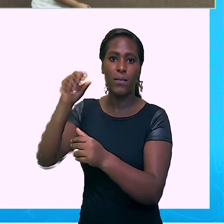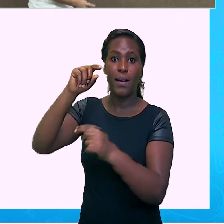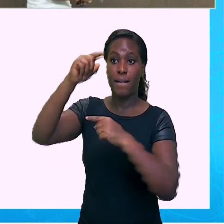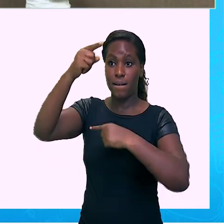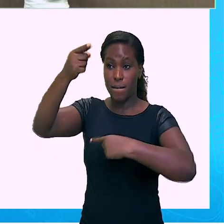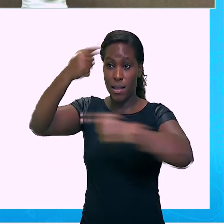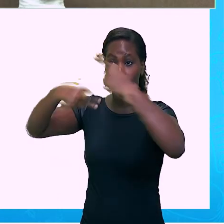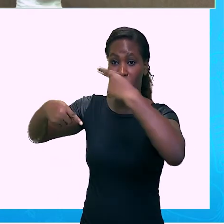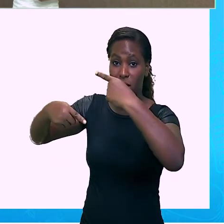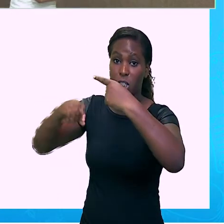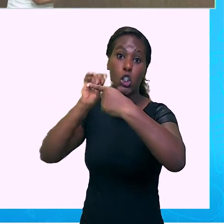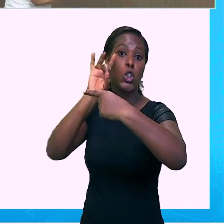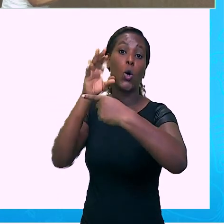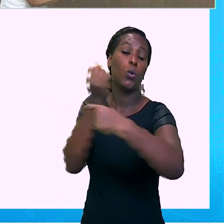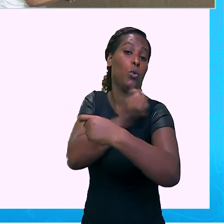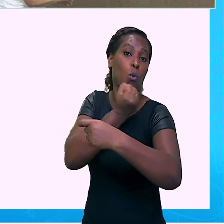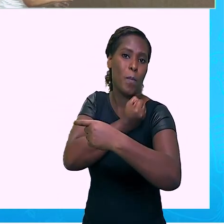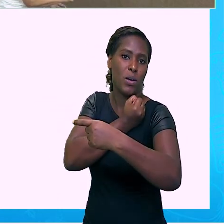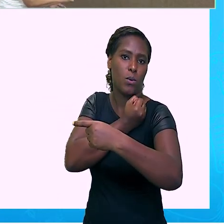resolver a potência.